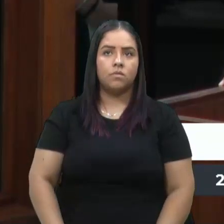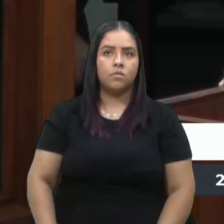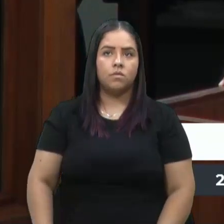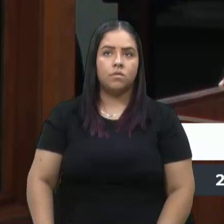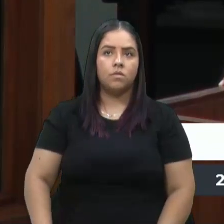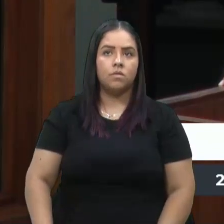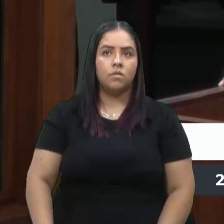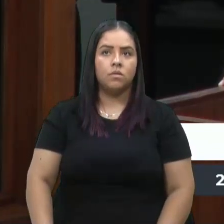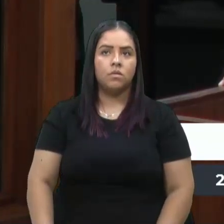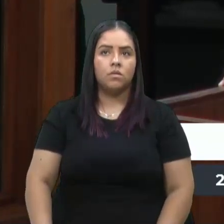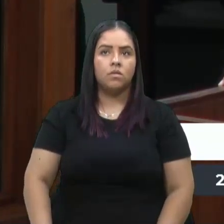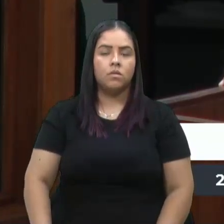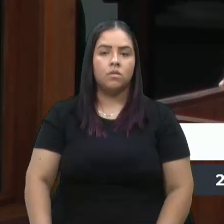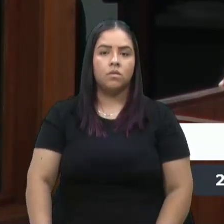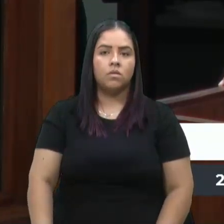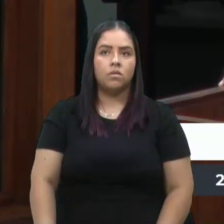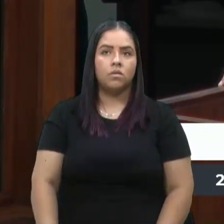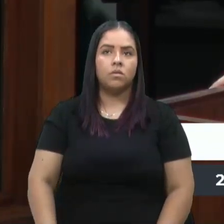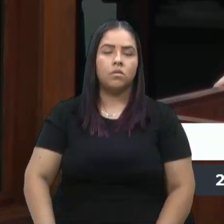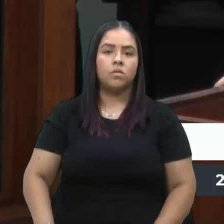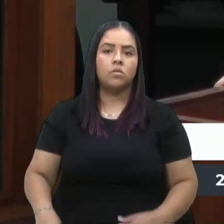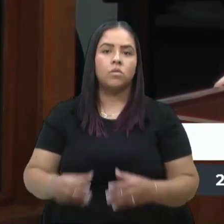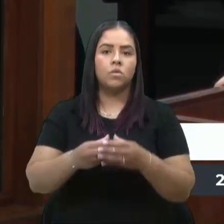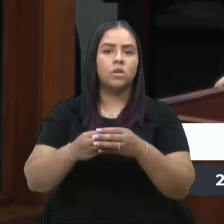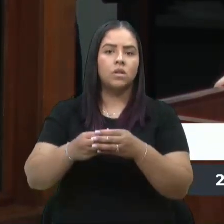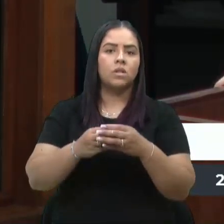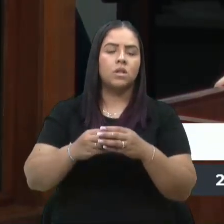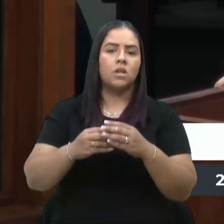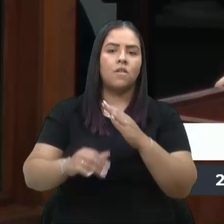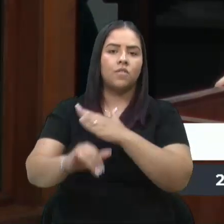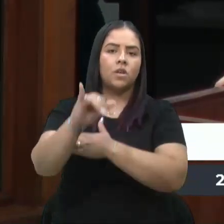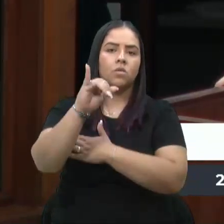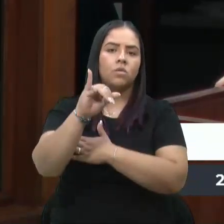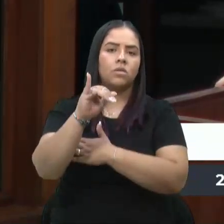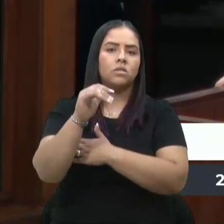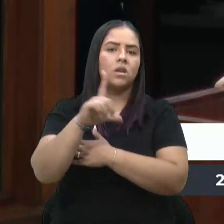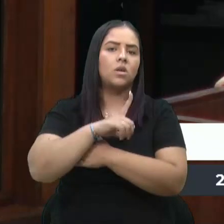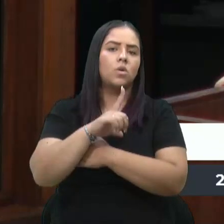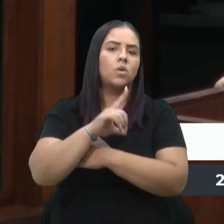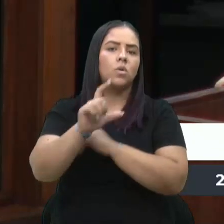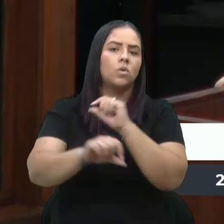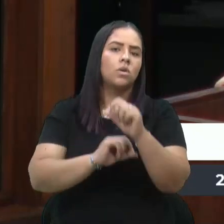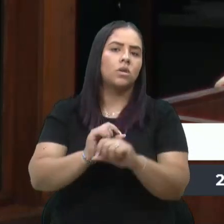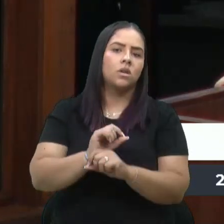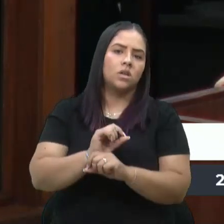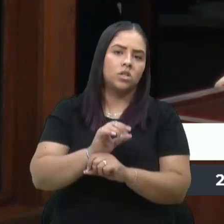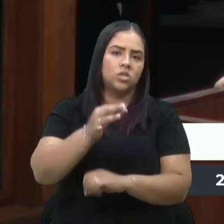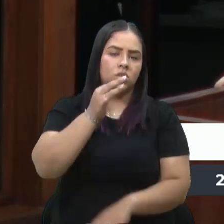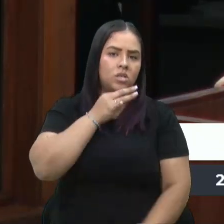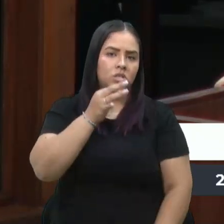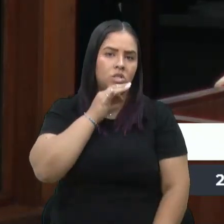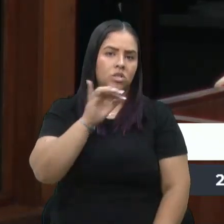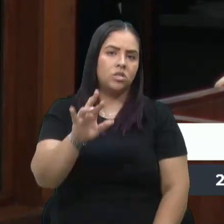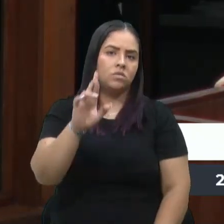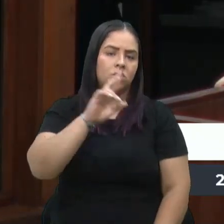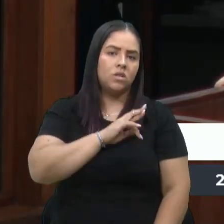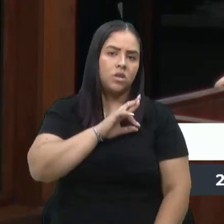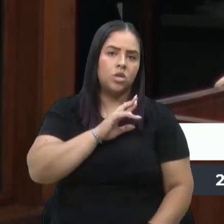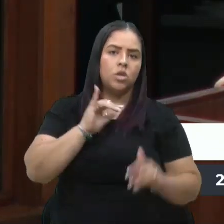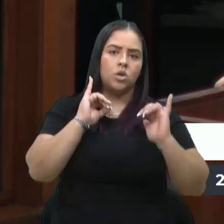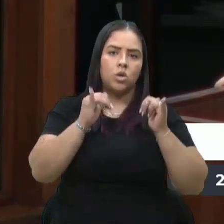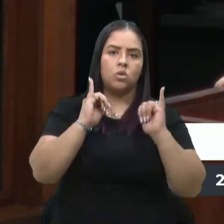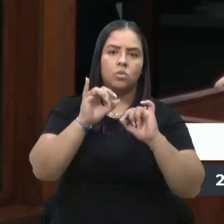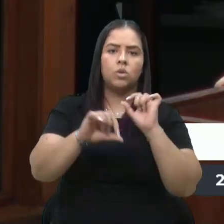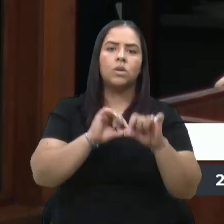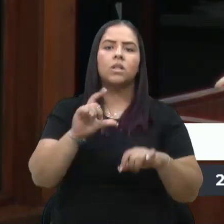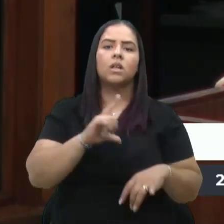O turista chega de avião no aeroporto, ele recebe o quê de Caxias do Sul? O turista chega de ônibus na rodoviária,